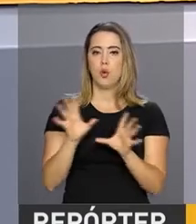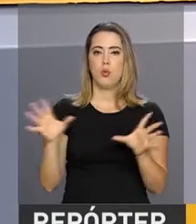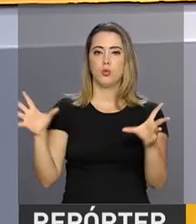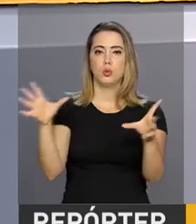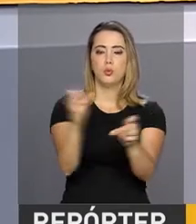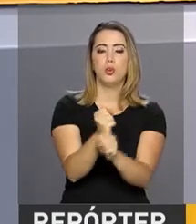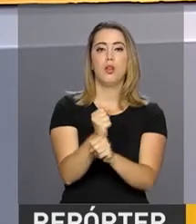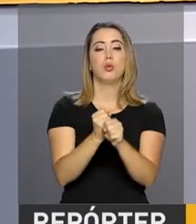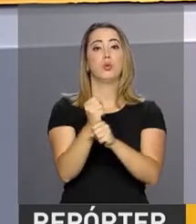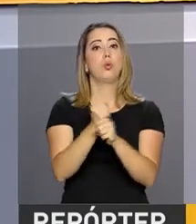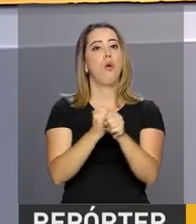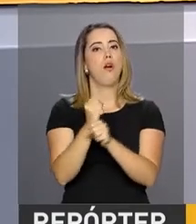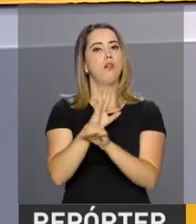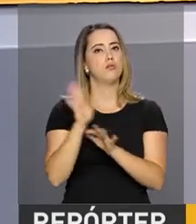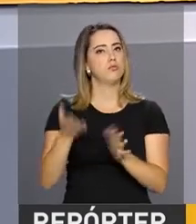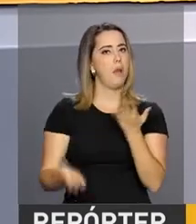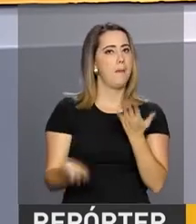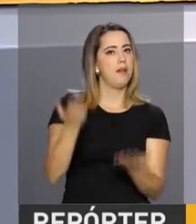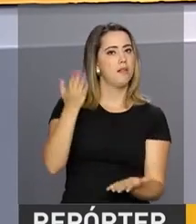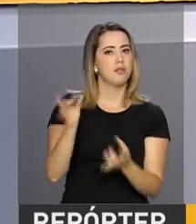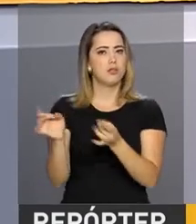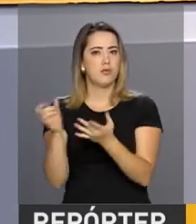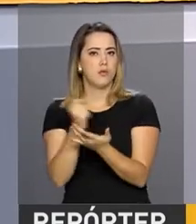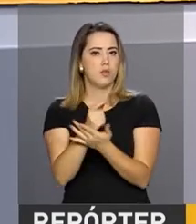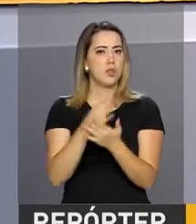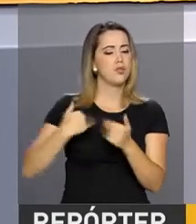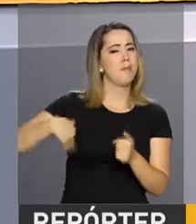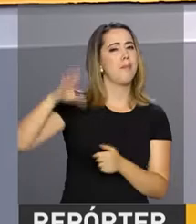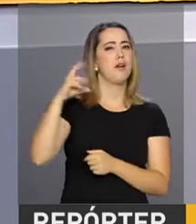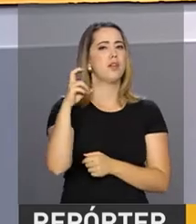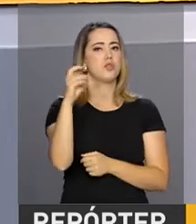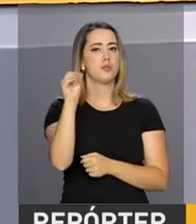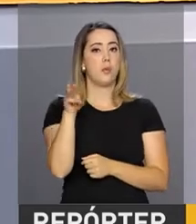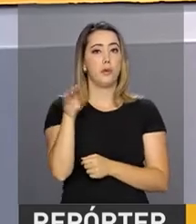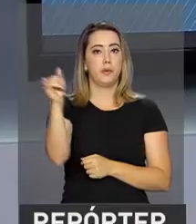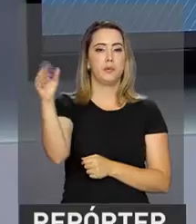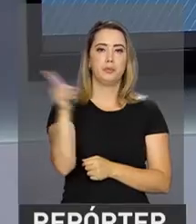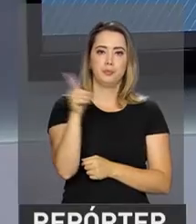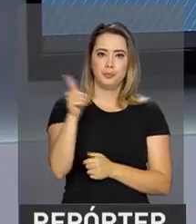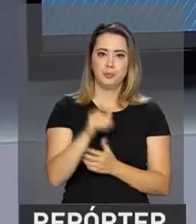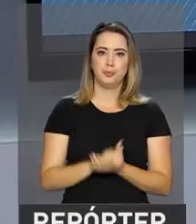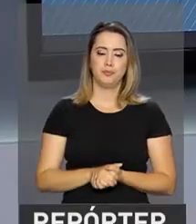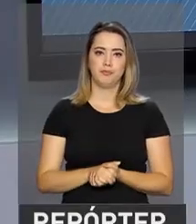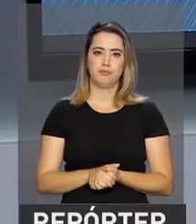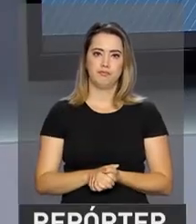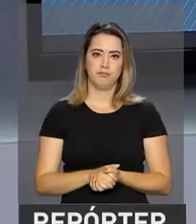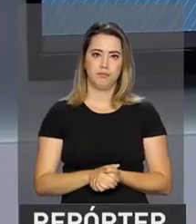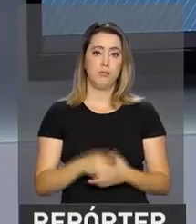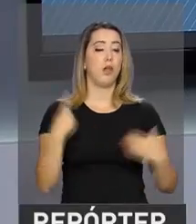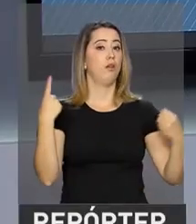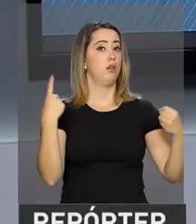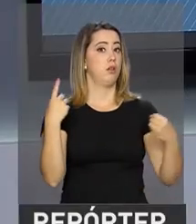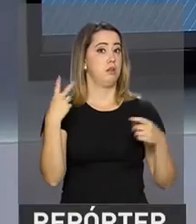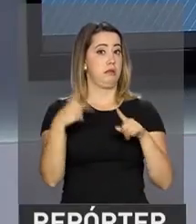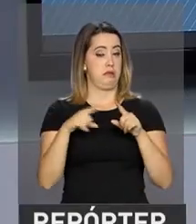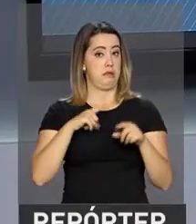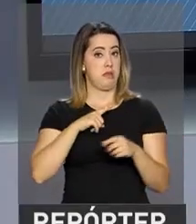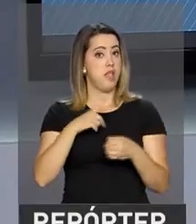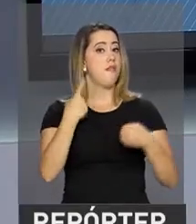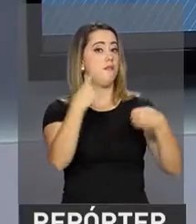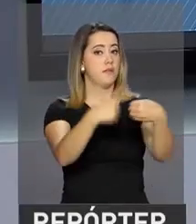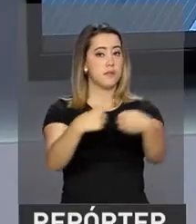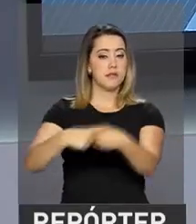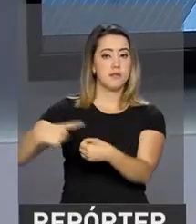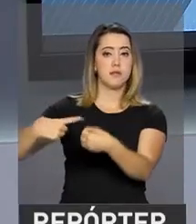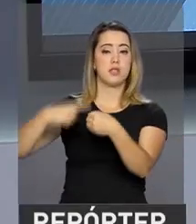comercial já ultrapassa a marca dos 50 bilhões de dólares. As cidades de Itaperu Sul e